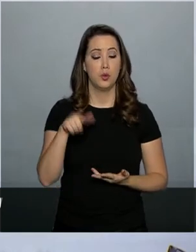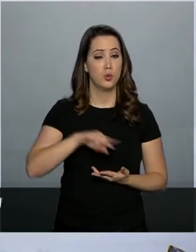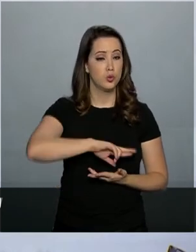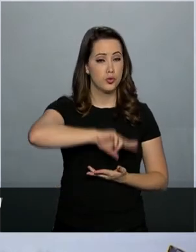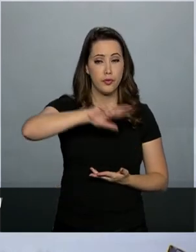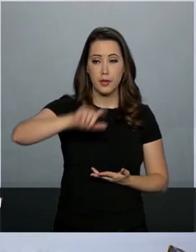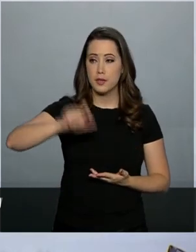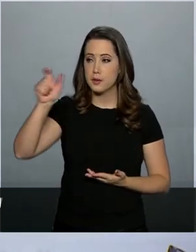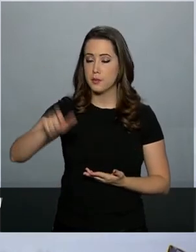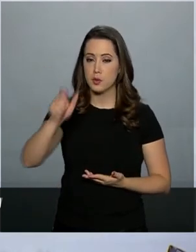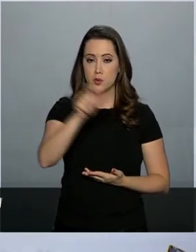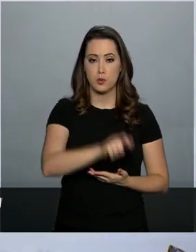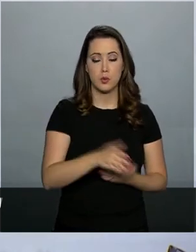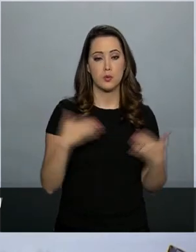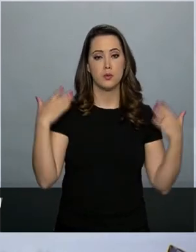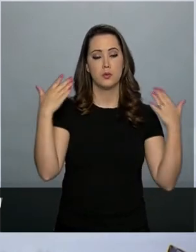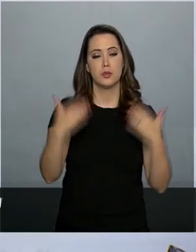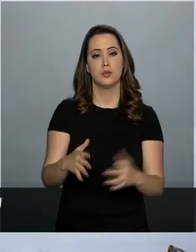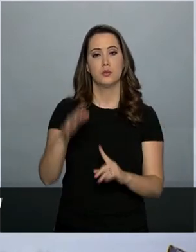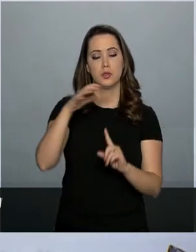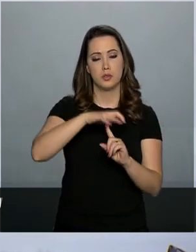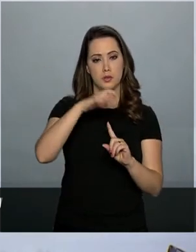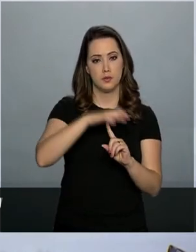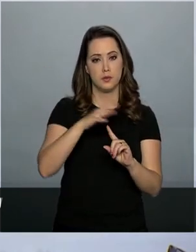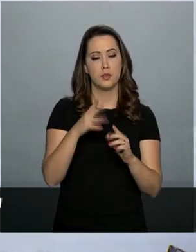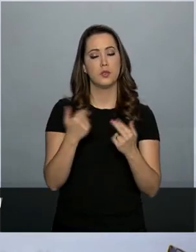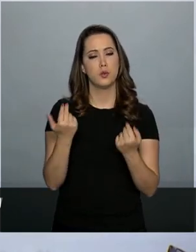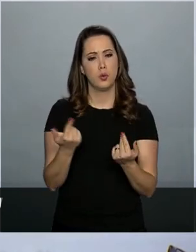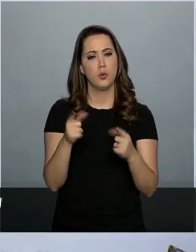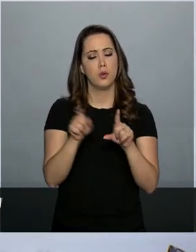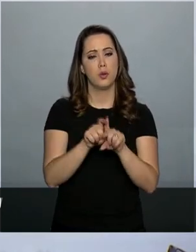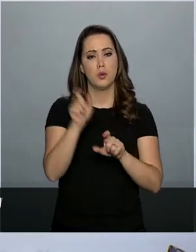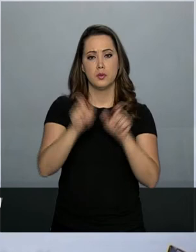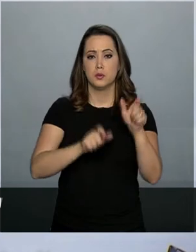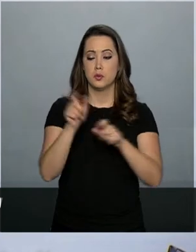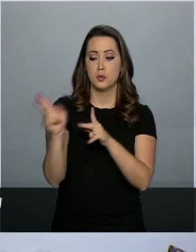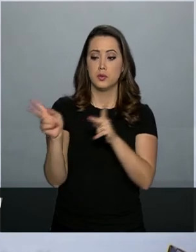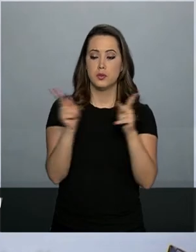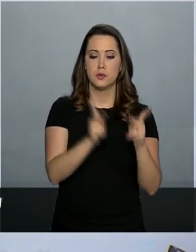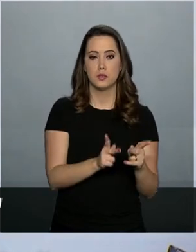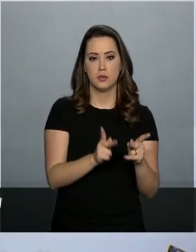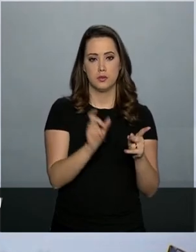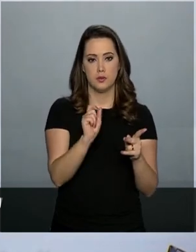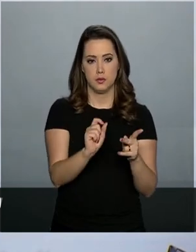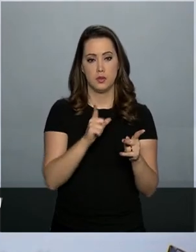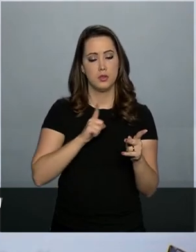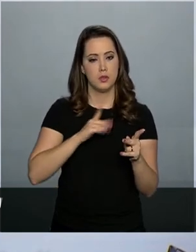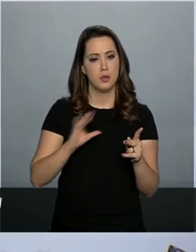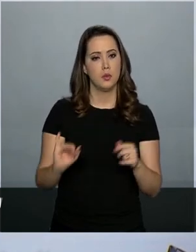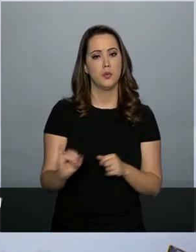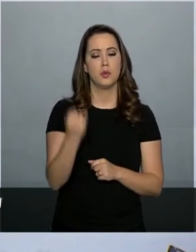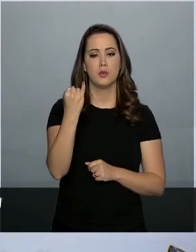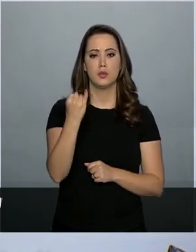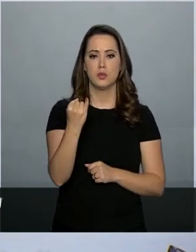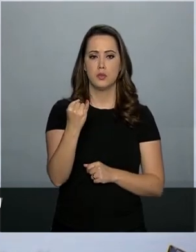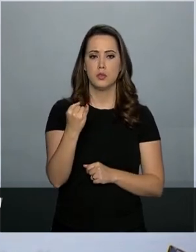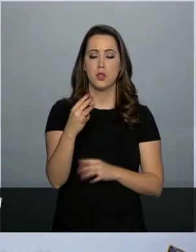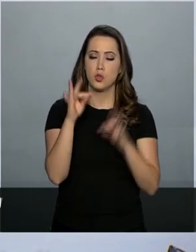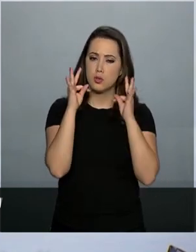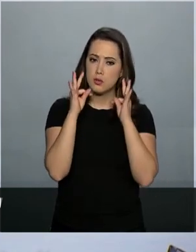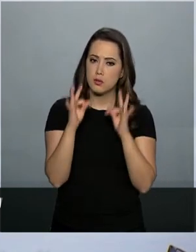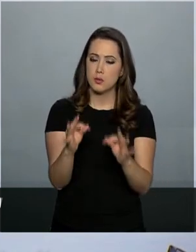participantes desta feira, bem como os qualificados visitantes, terão a oportunidade de